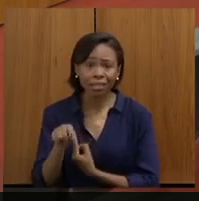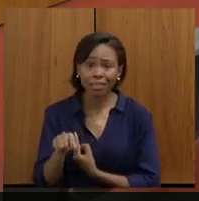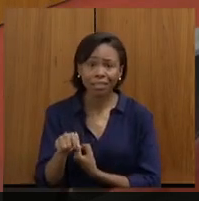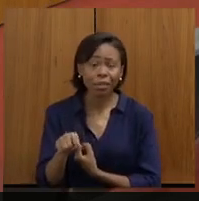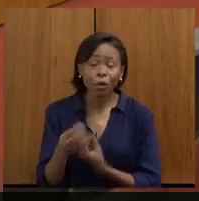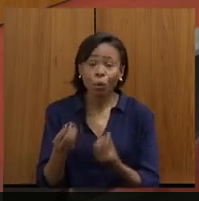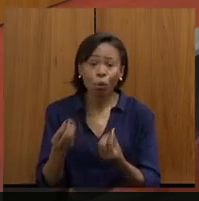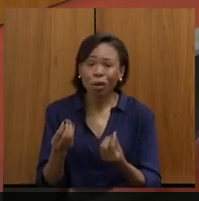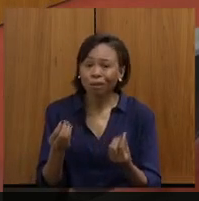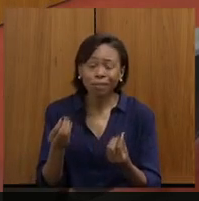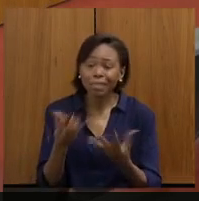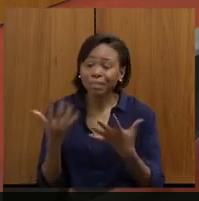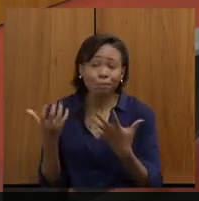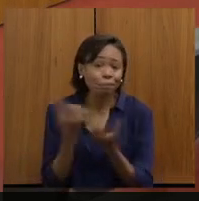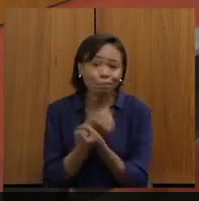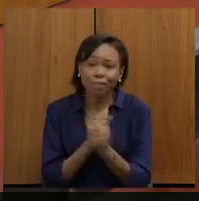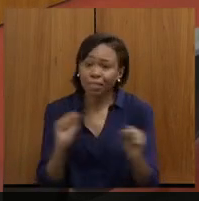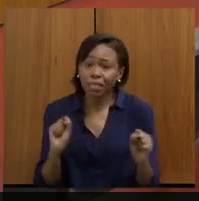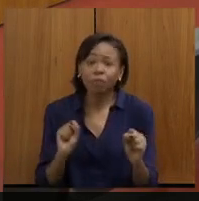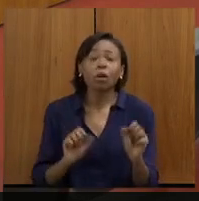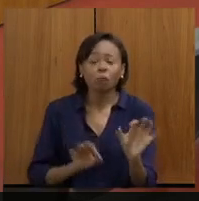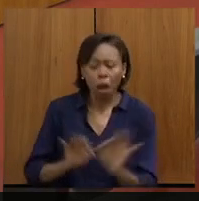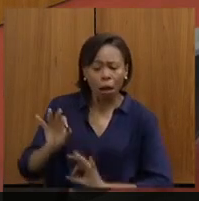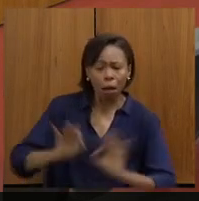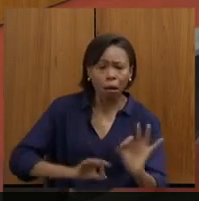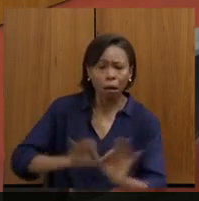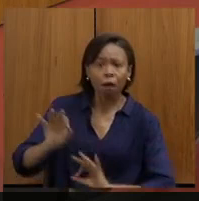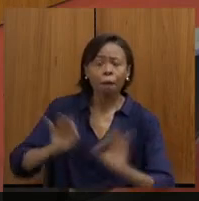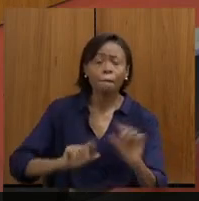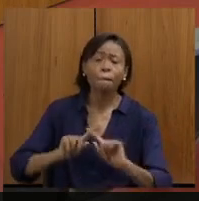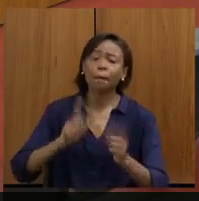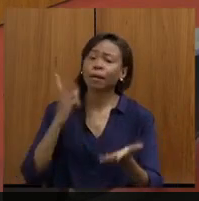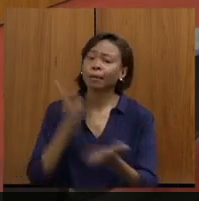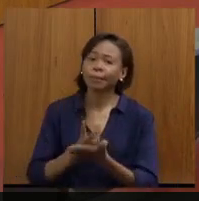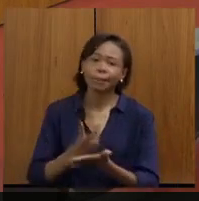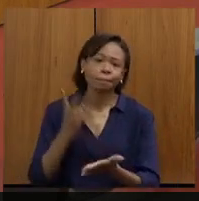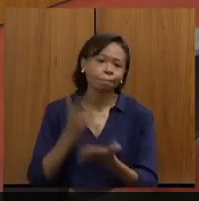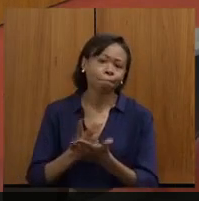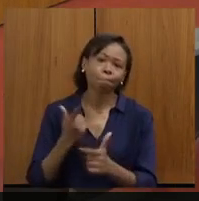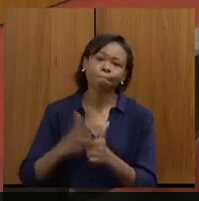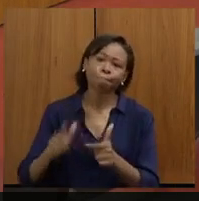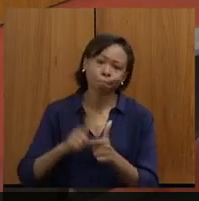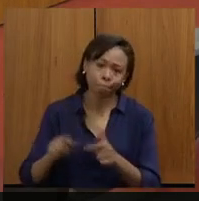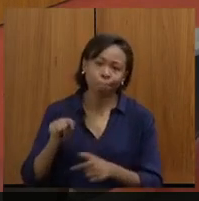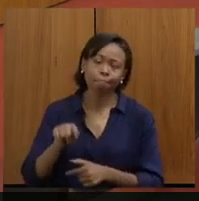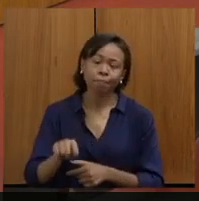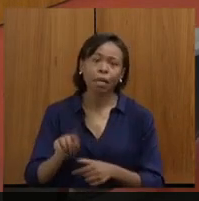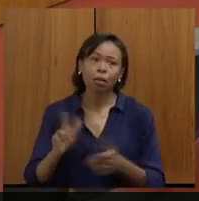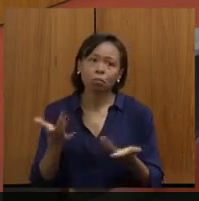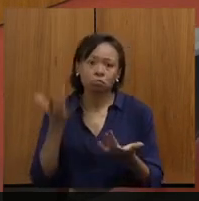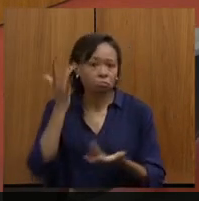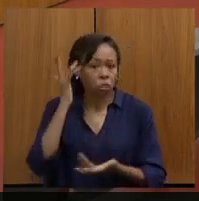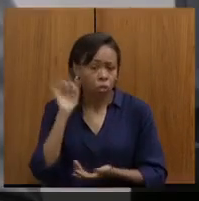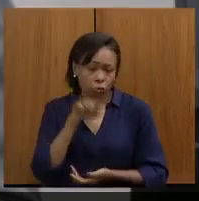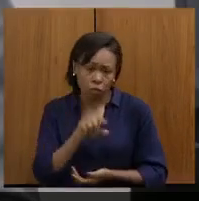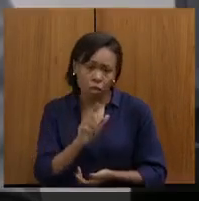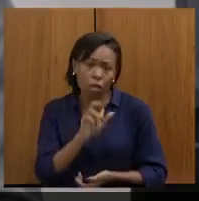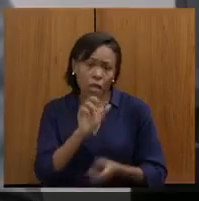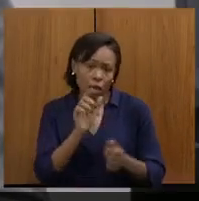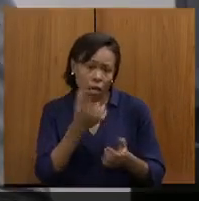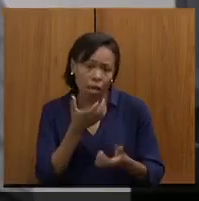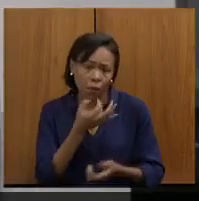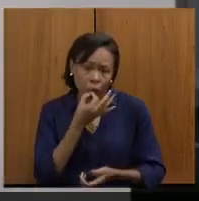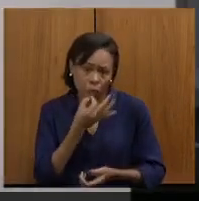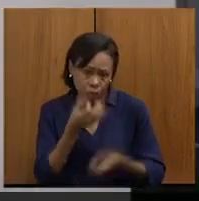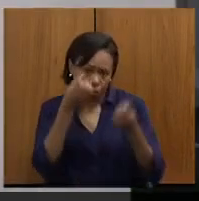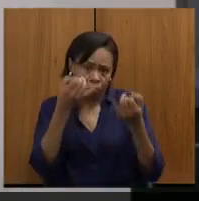vai arrumar e vai continuar o problema na rodovia. É isso, não sei se o senhor quer comentar, não é a